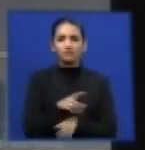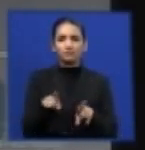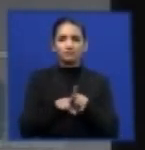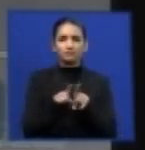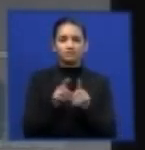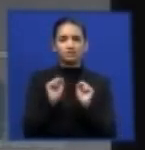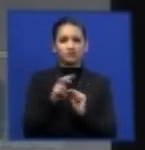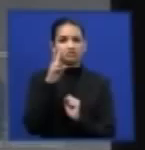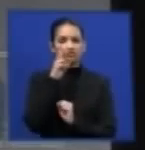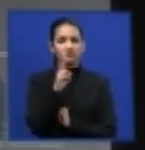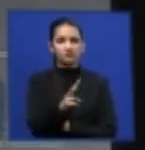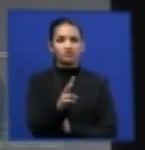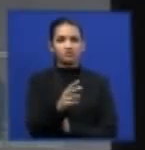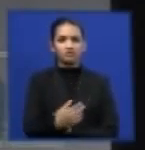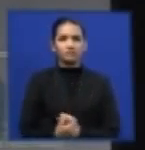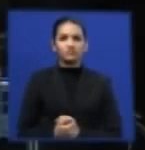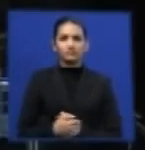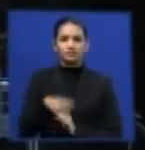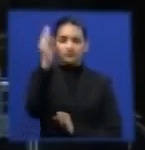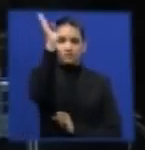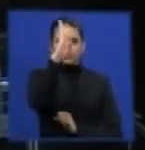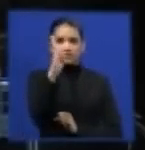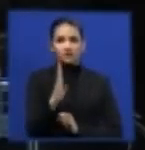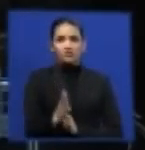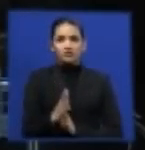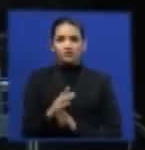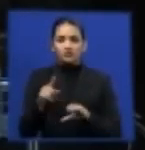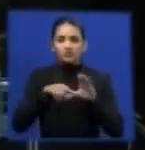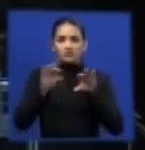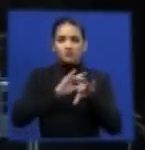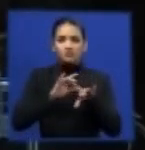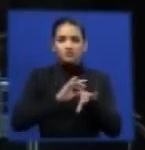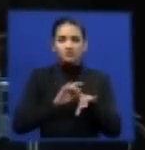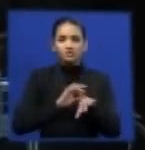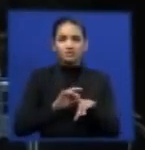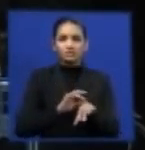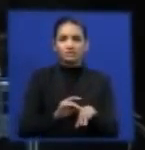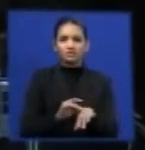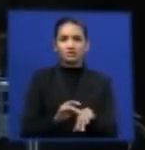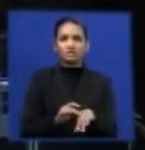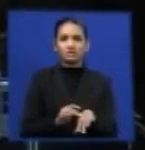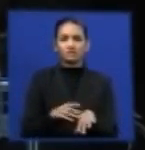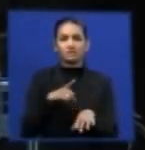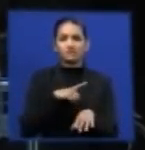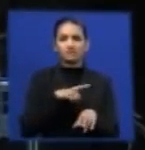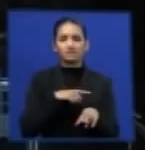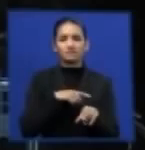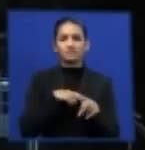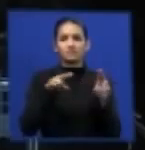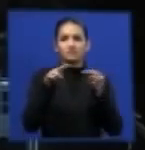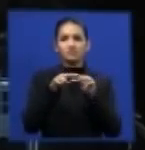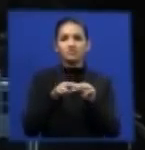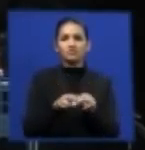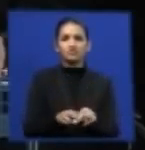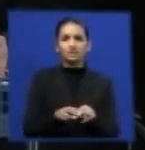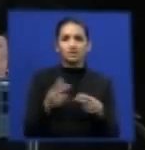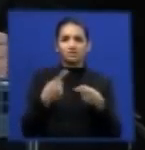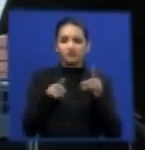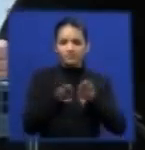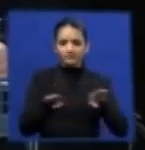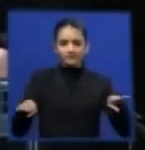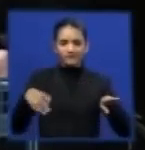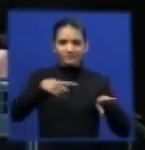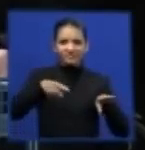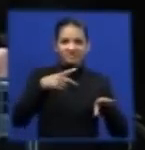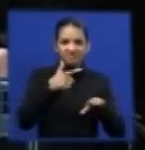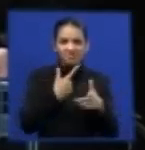o Brasil, o quanto dura o pneu novo, em função, logicamente, da condição das estradas